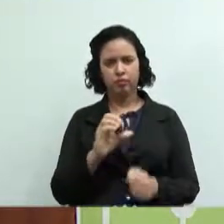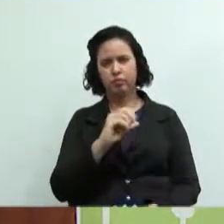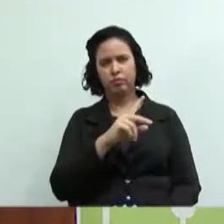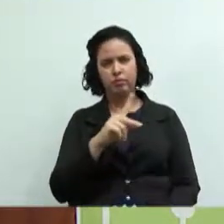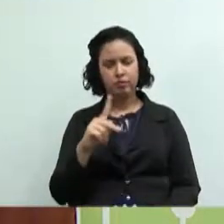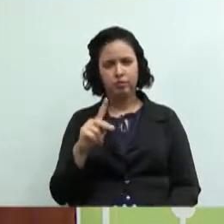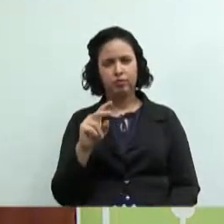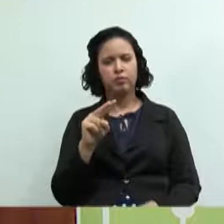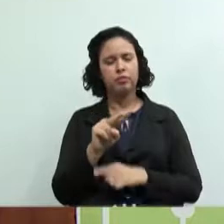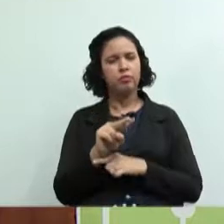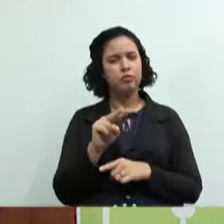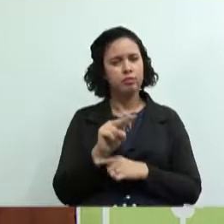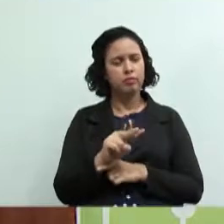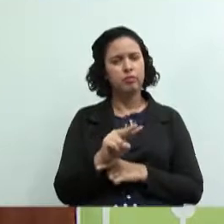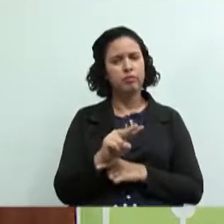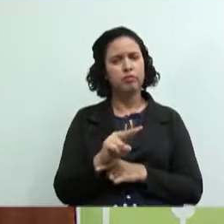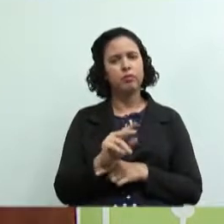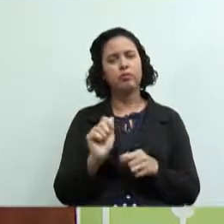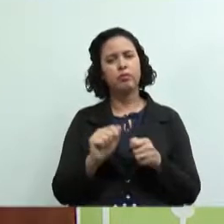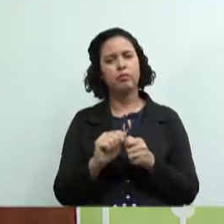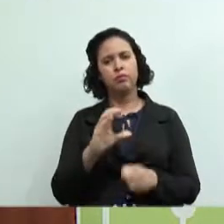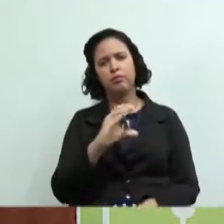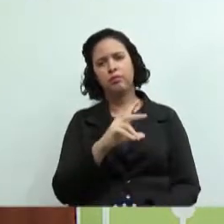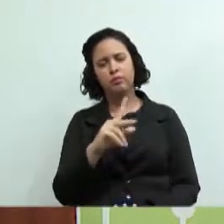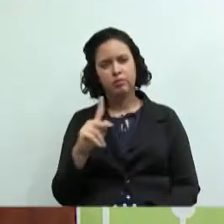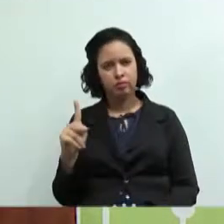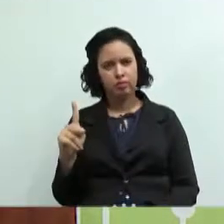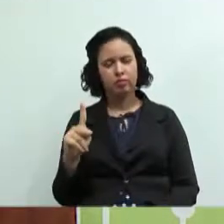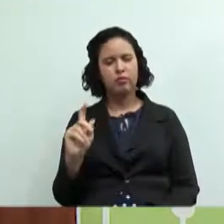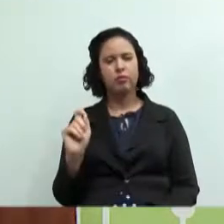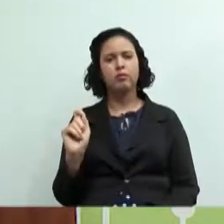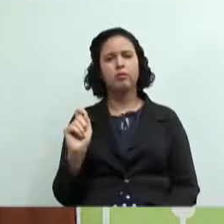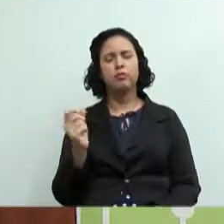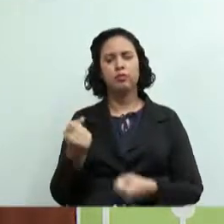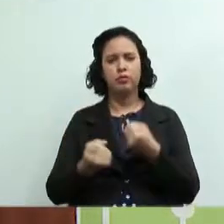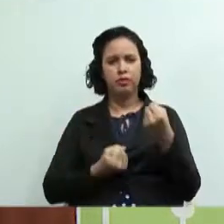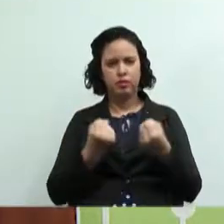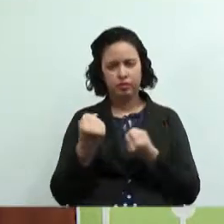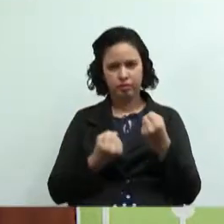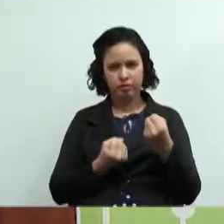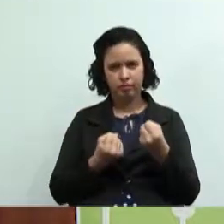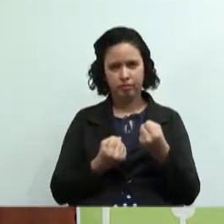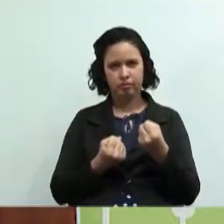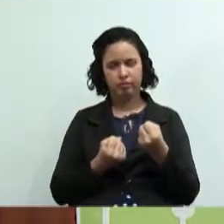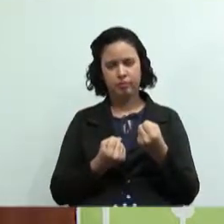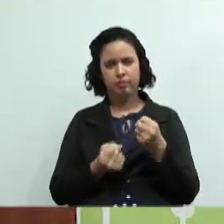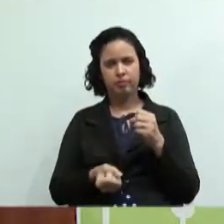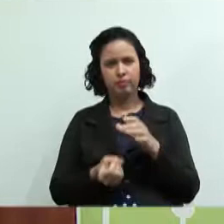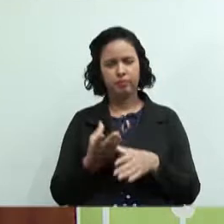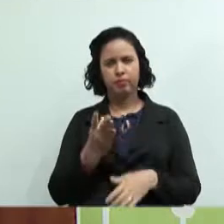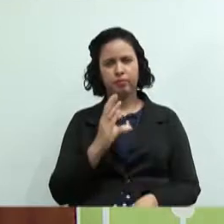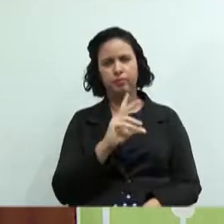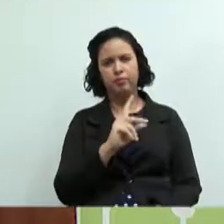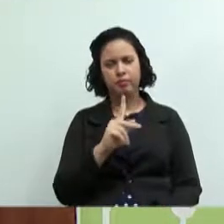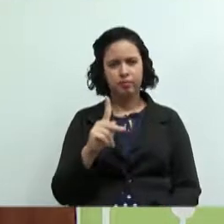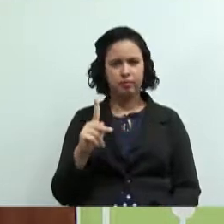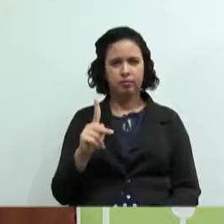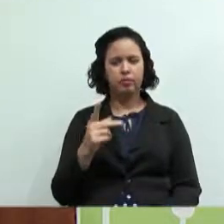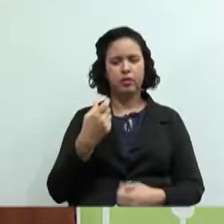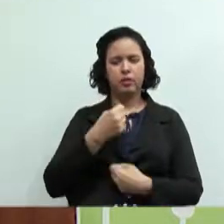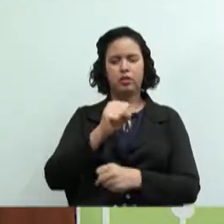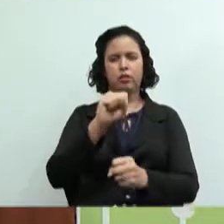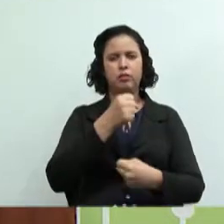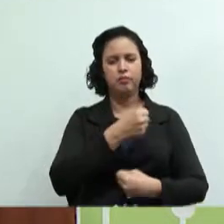de seguranças faça uma cooperativa de motoristas faça uma cooperativa de limpeza de pessoas para fazer